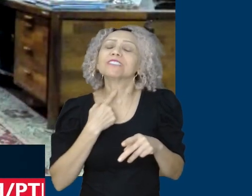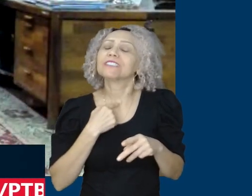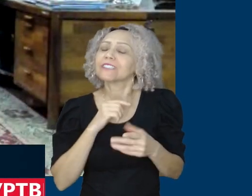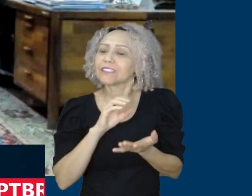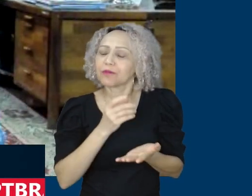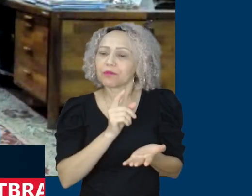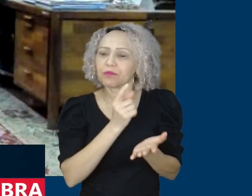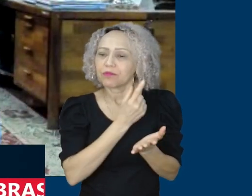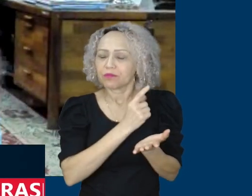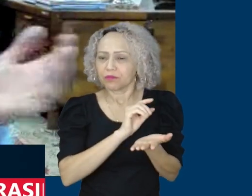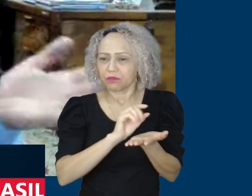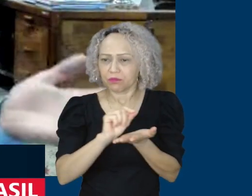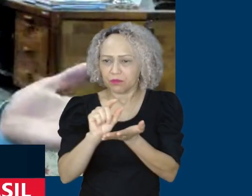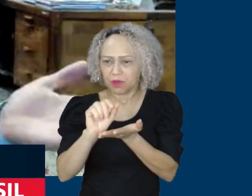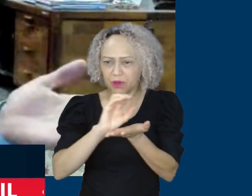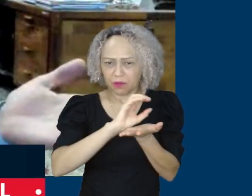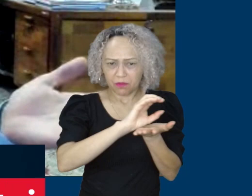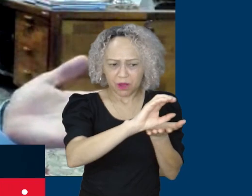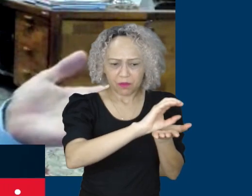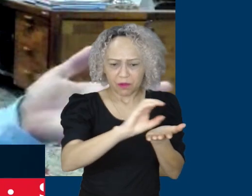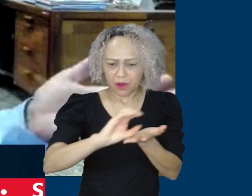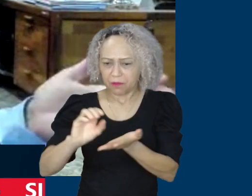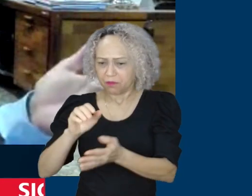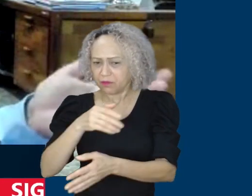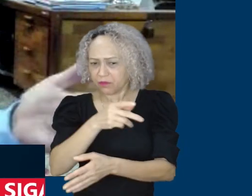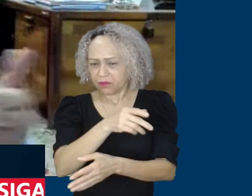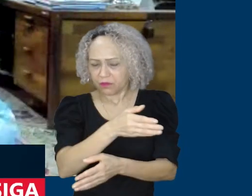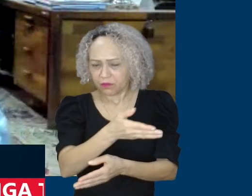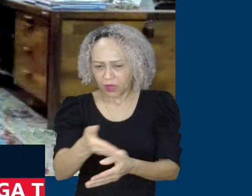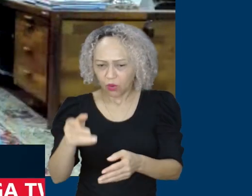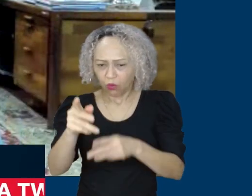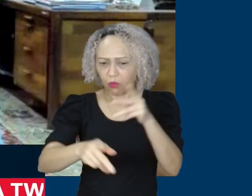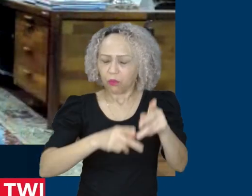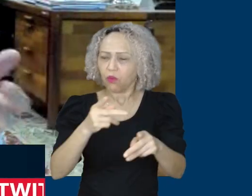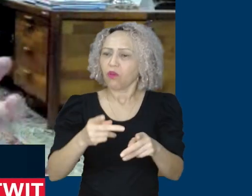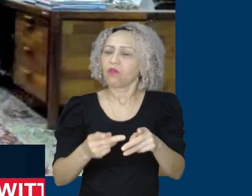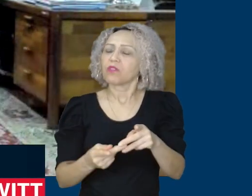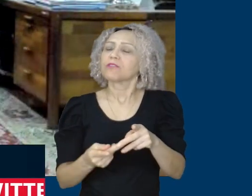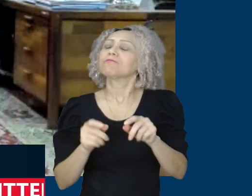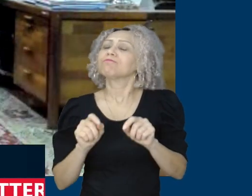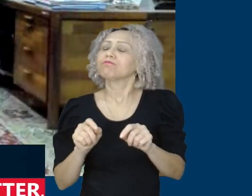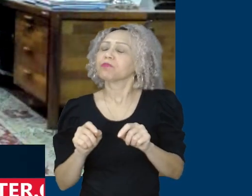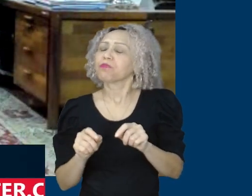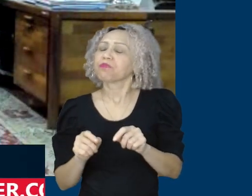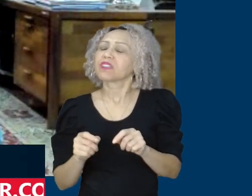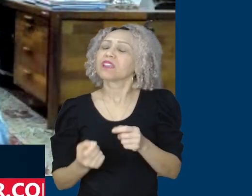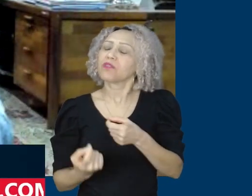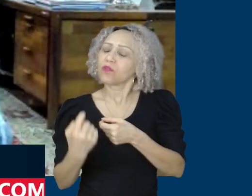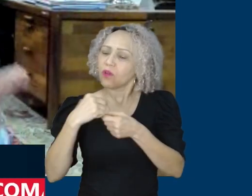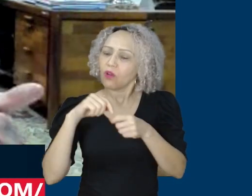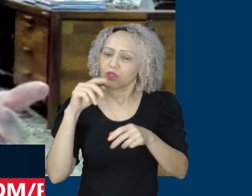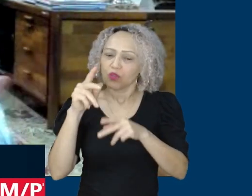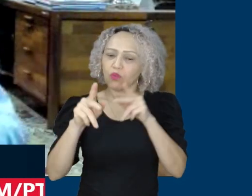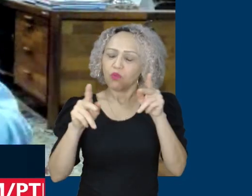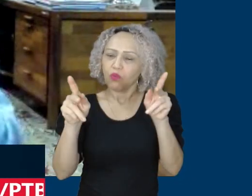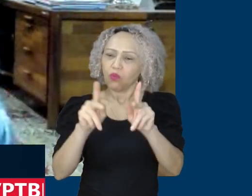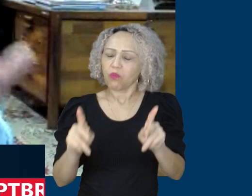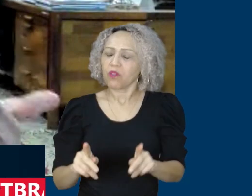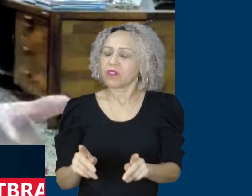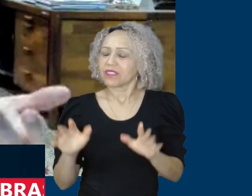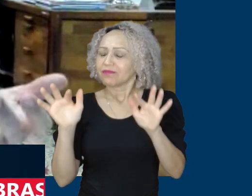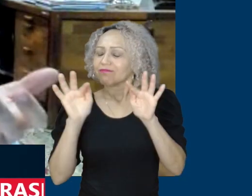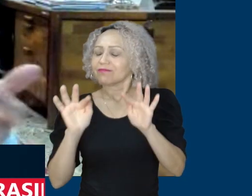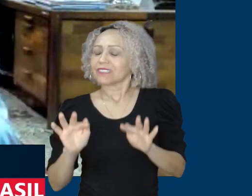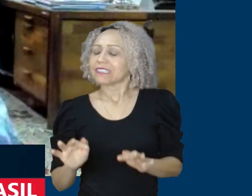conforme foi constatado lá durante o governo Lula, que o povo brasileiro é entre os mais felizes do mundo porque estava muito satisfeito